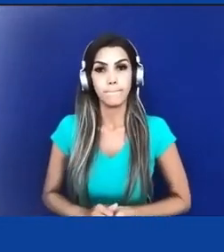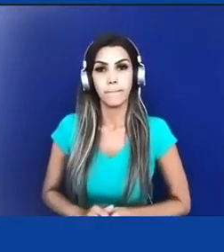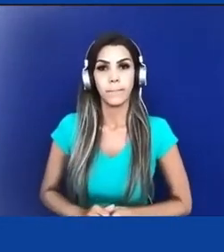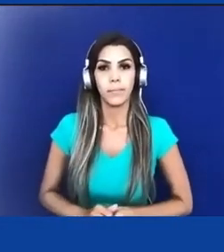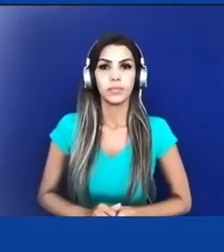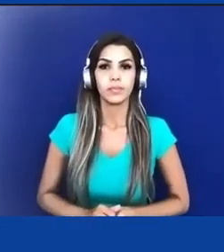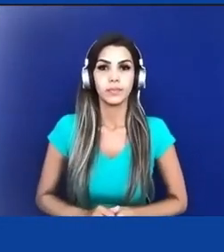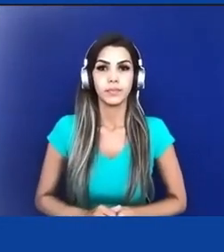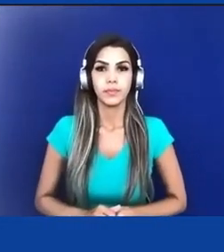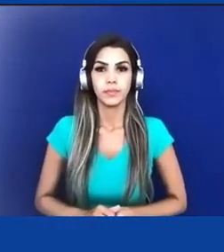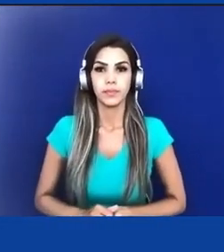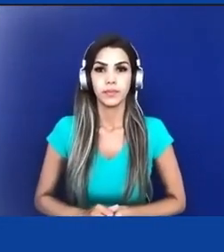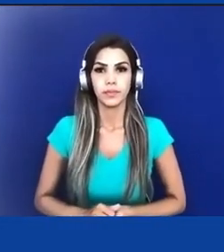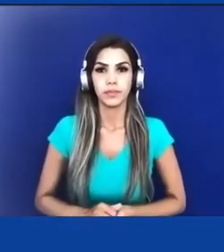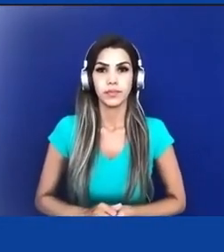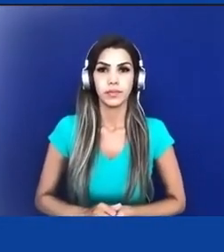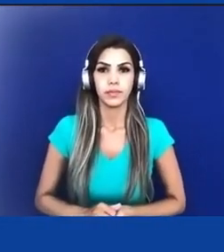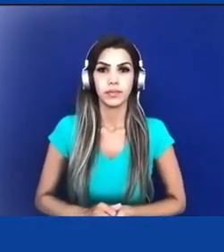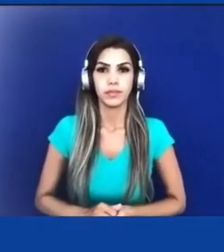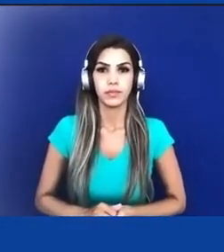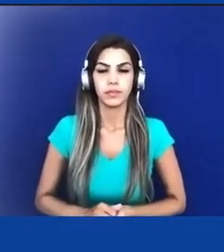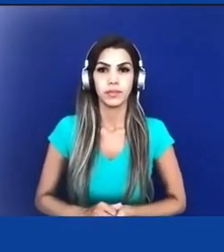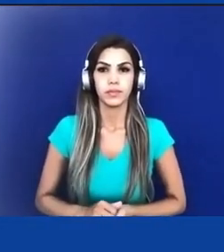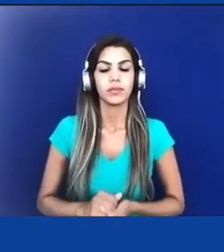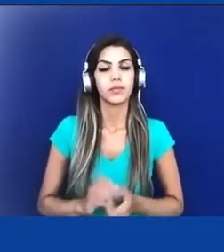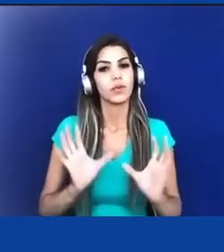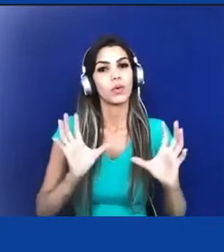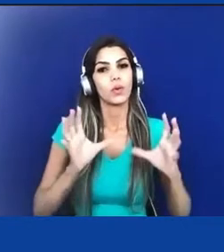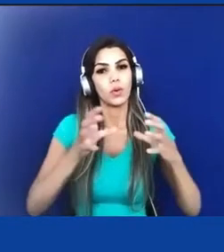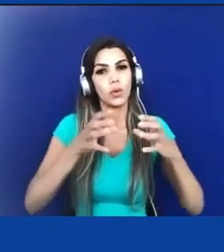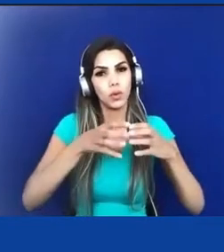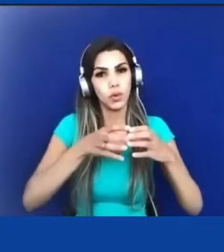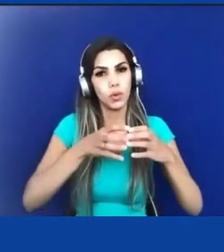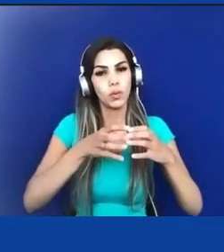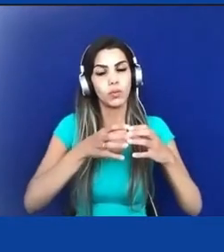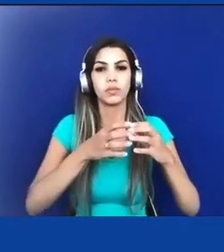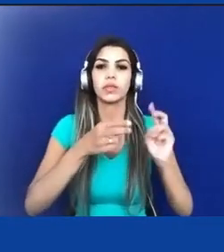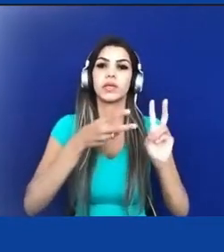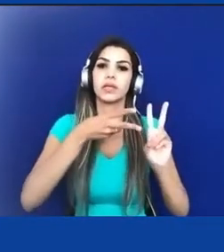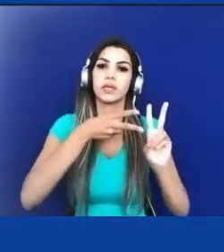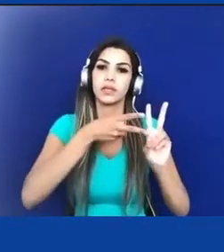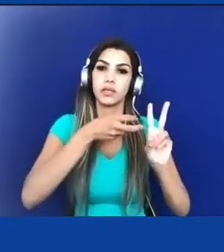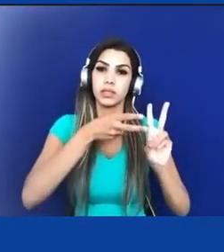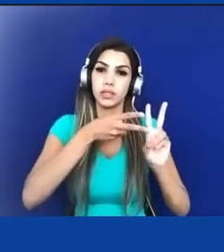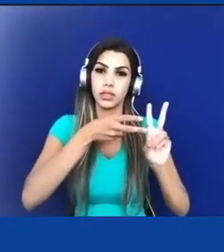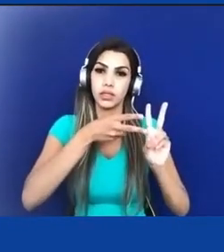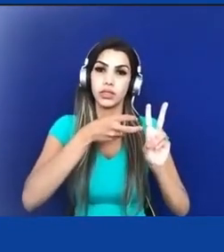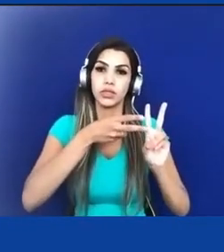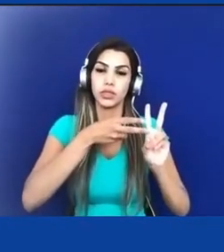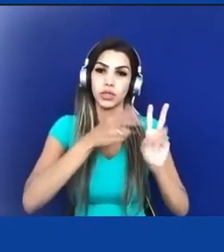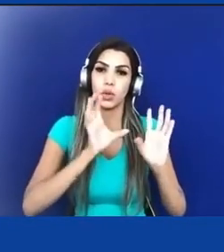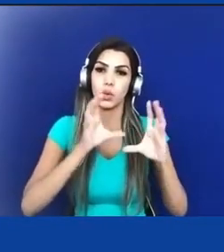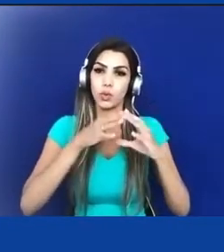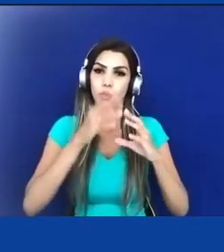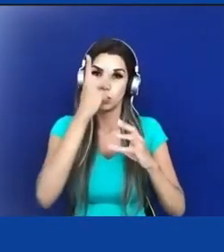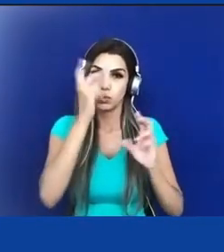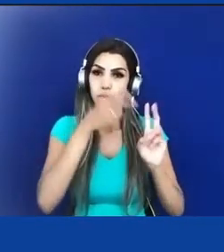comitê indígena, formado por indígenas, e o comitê